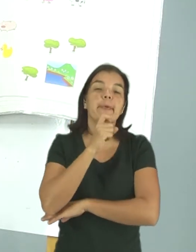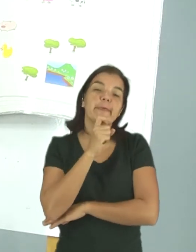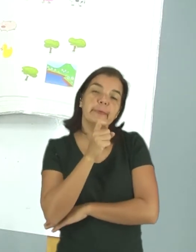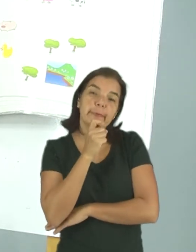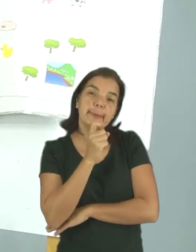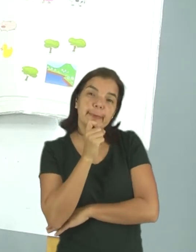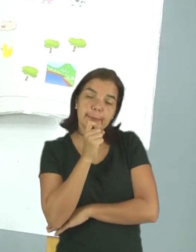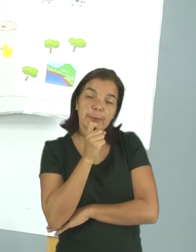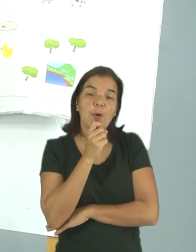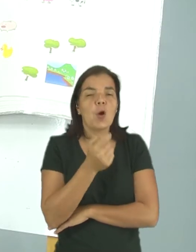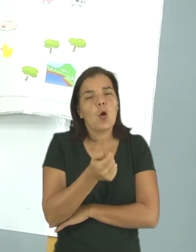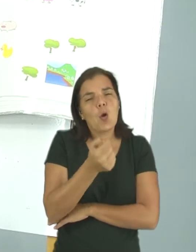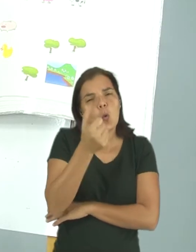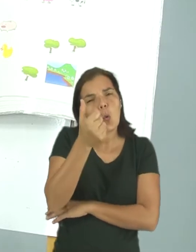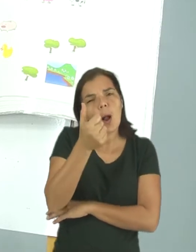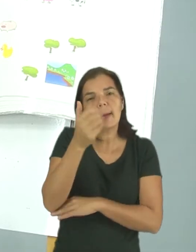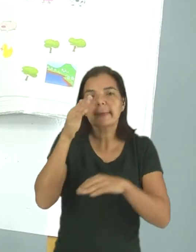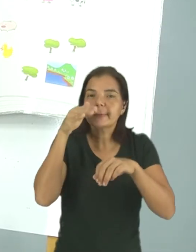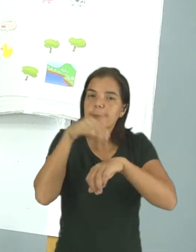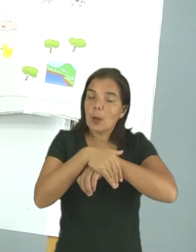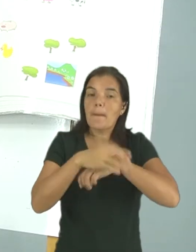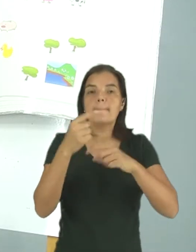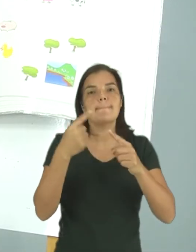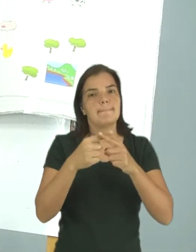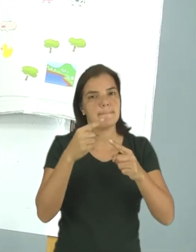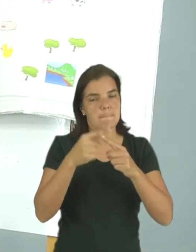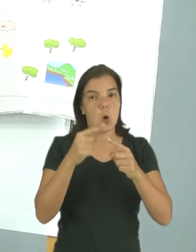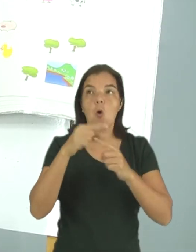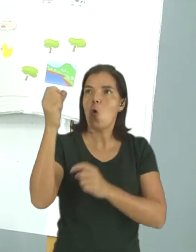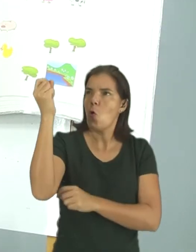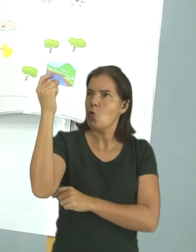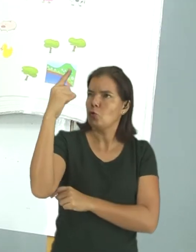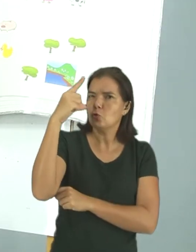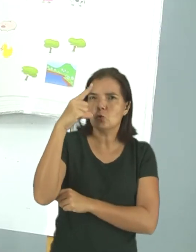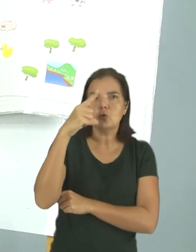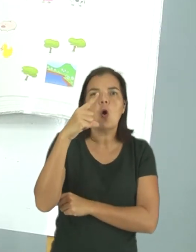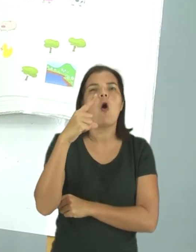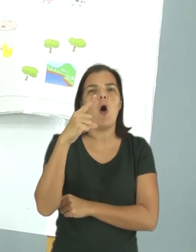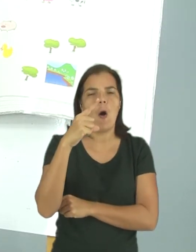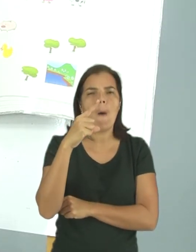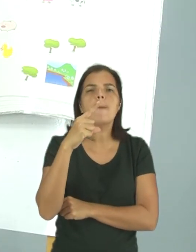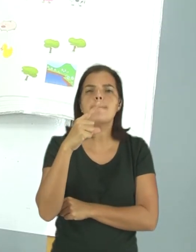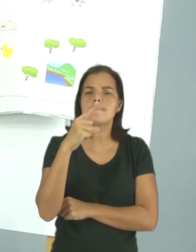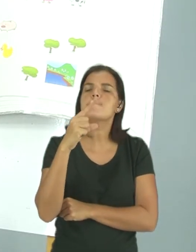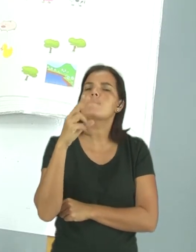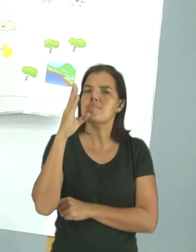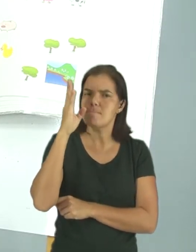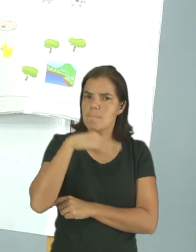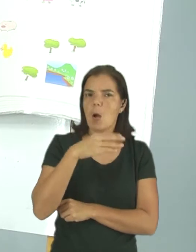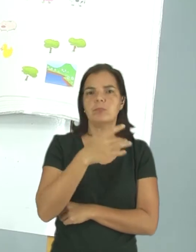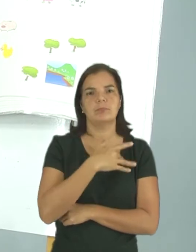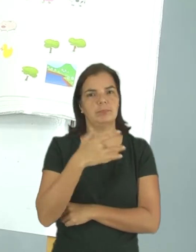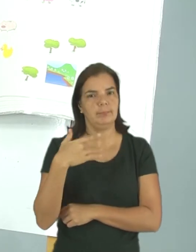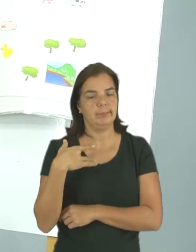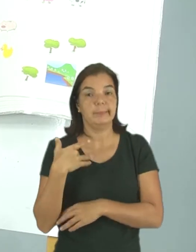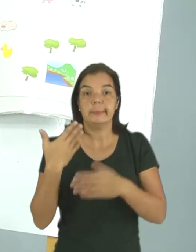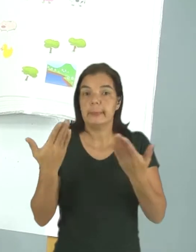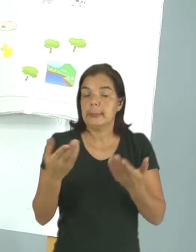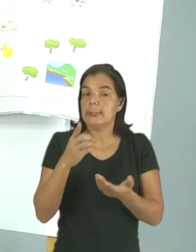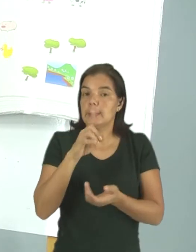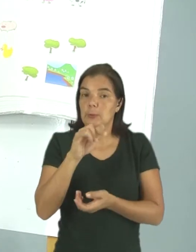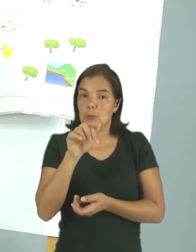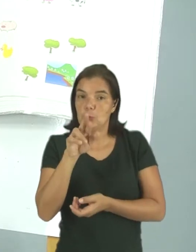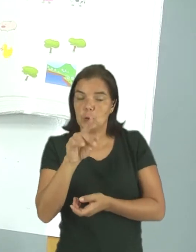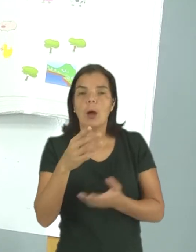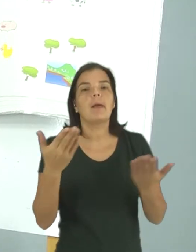fresquinho, Quase na noite, Porque ela disse que o sol muito forte, Faz mal. Então, diário,